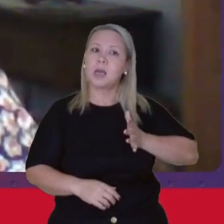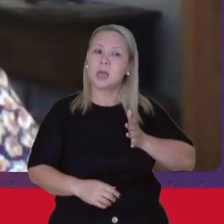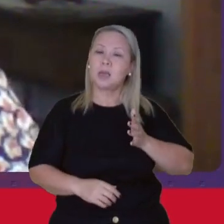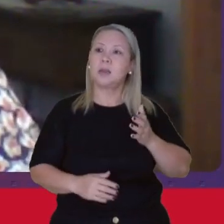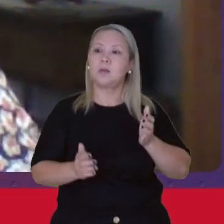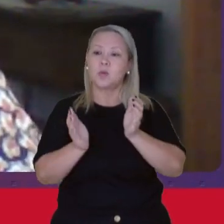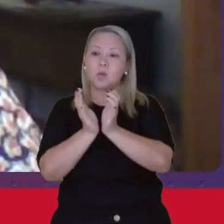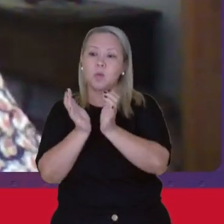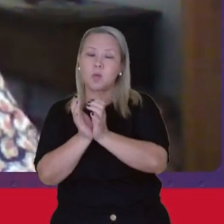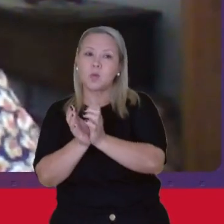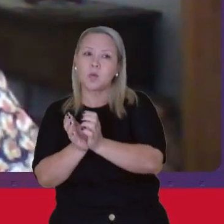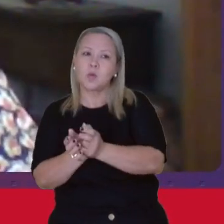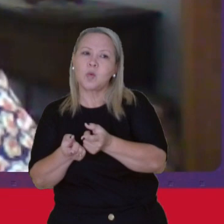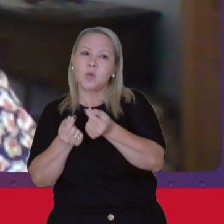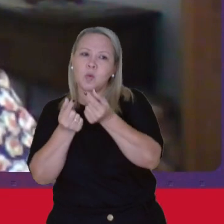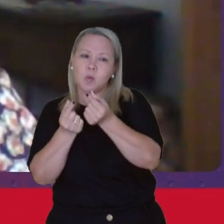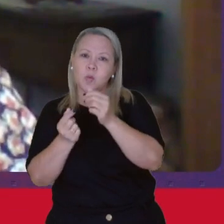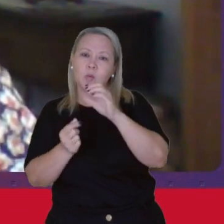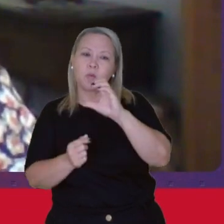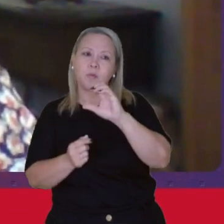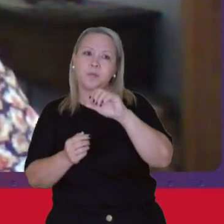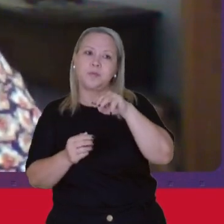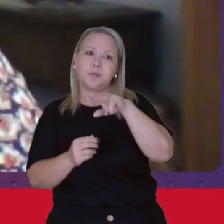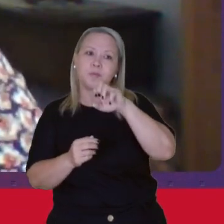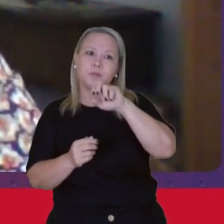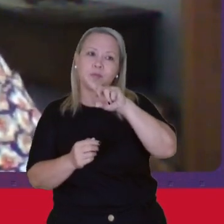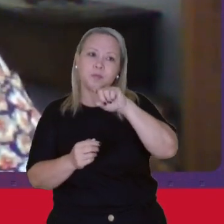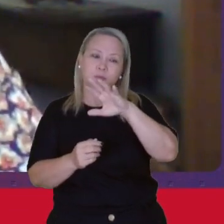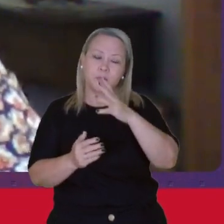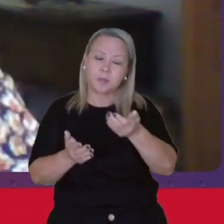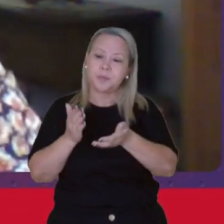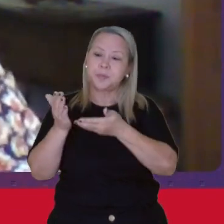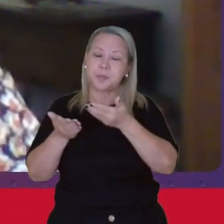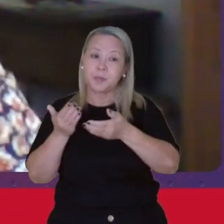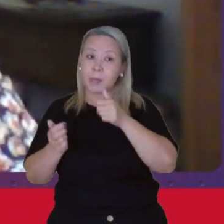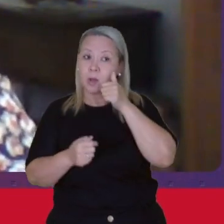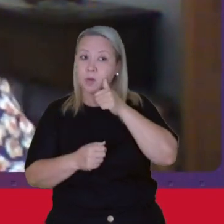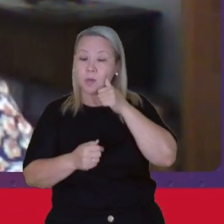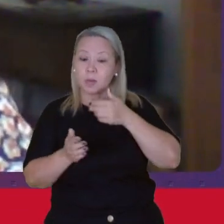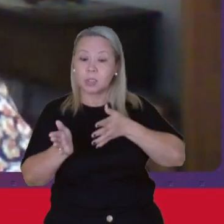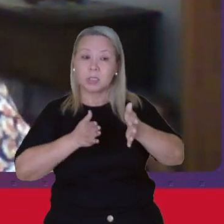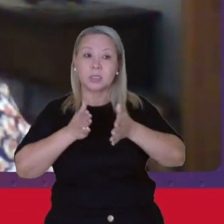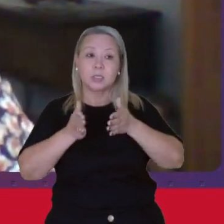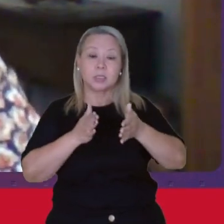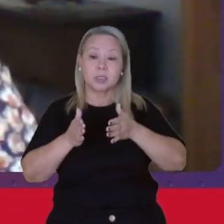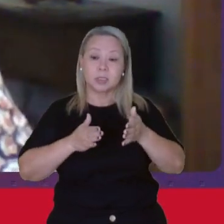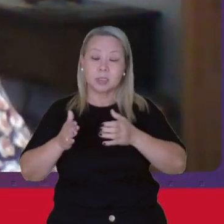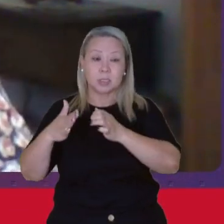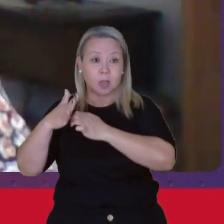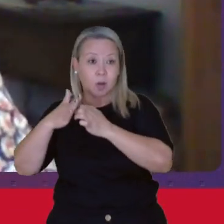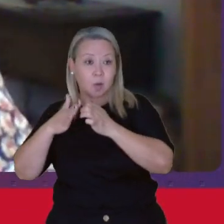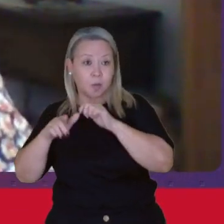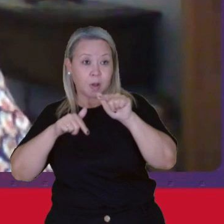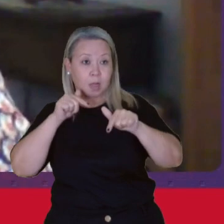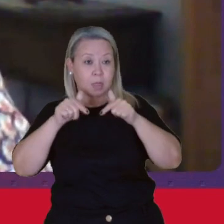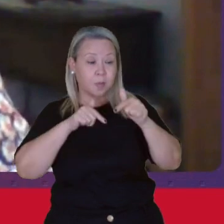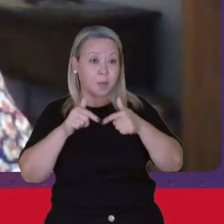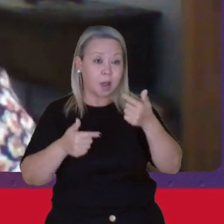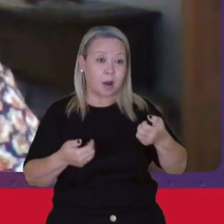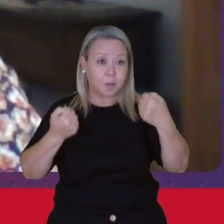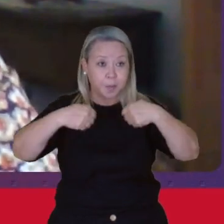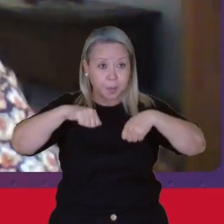principalmente em relação às mulheres Que para poder acessar o mercado de trabalho Tiveram que,